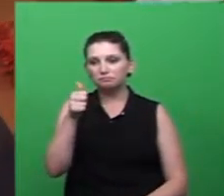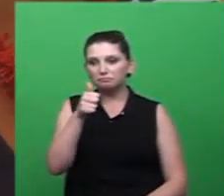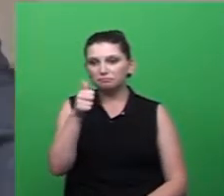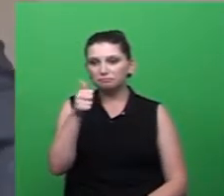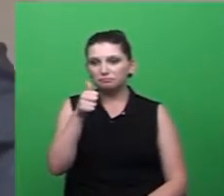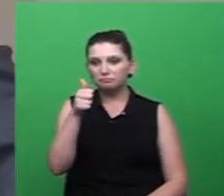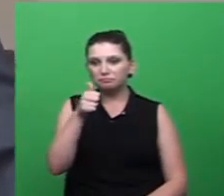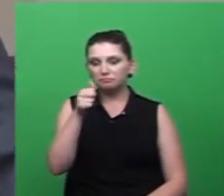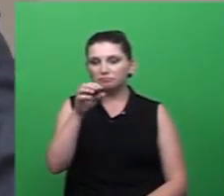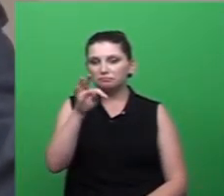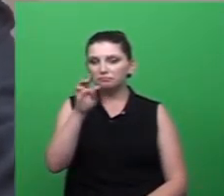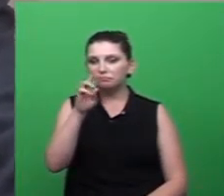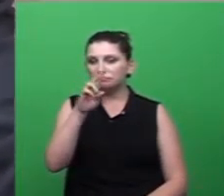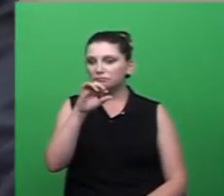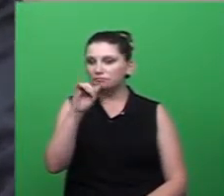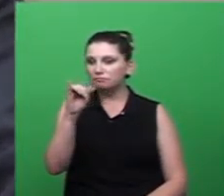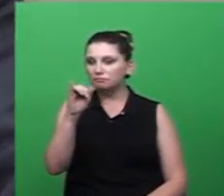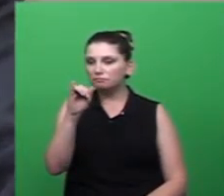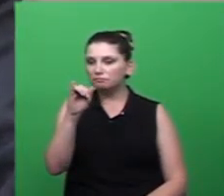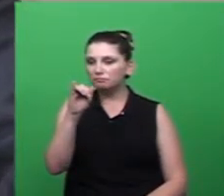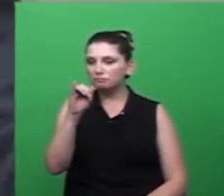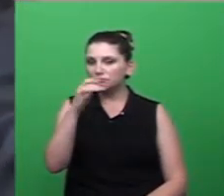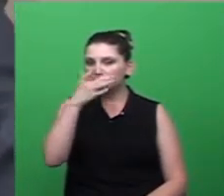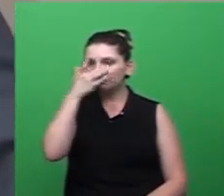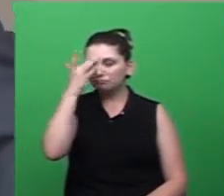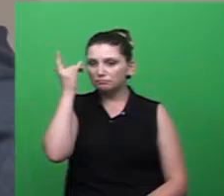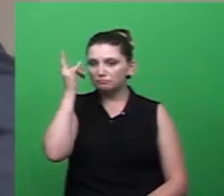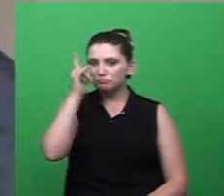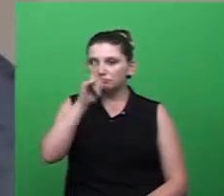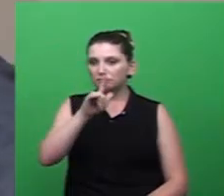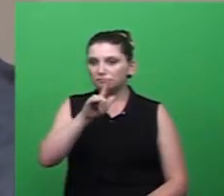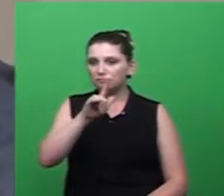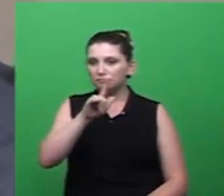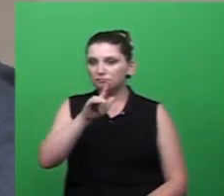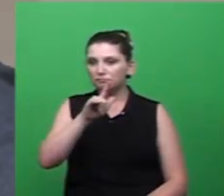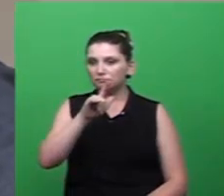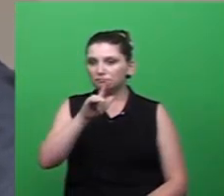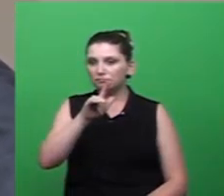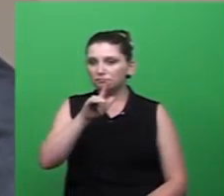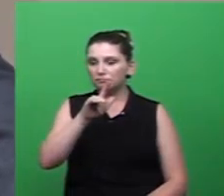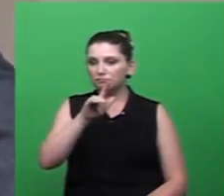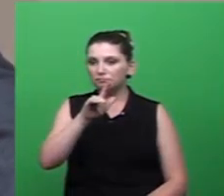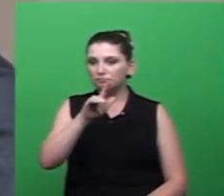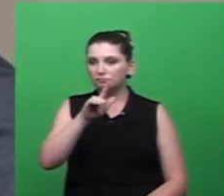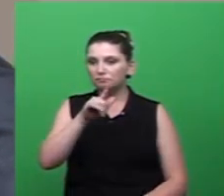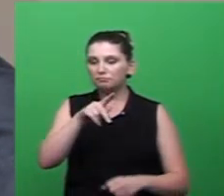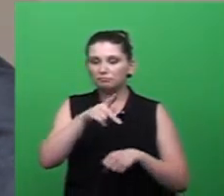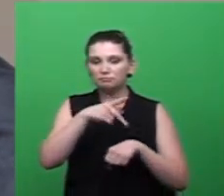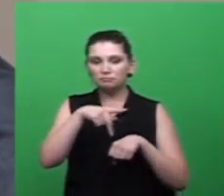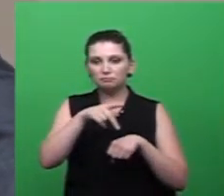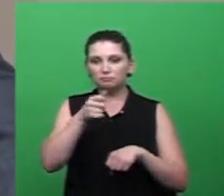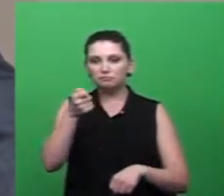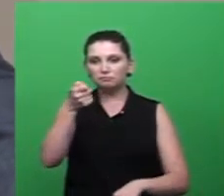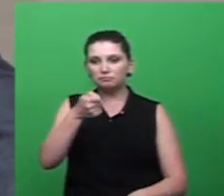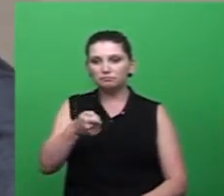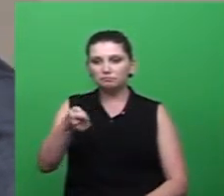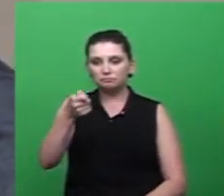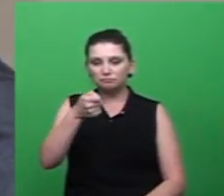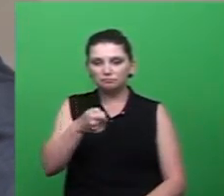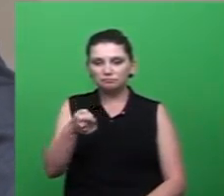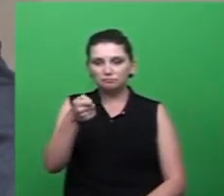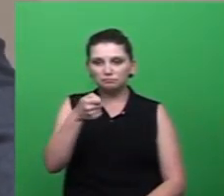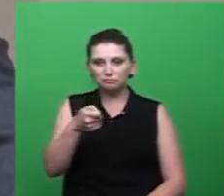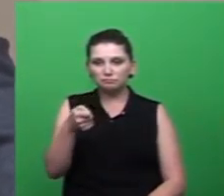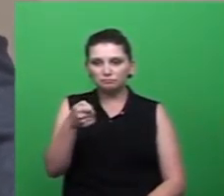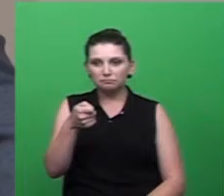triatleta que conquistou este título do Triatlo Internacional de La Paz, na Argentina,